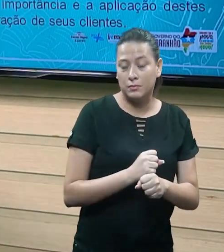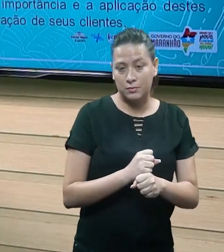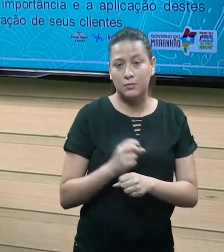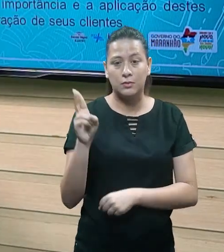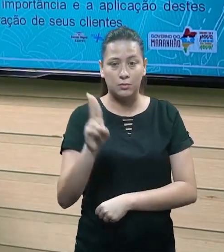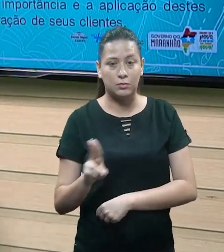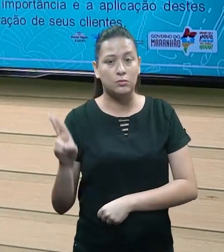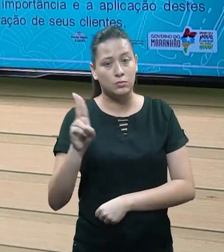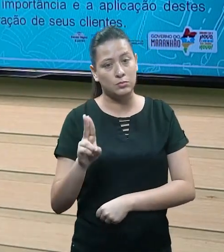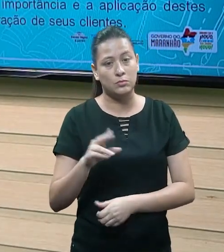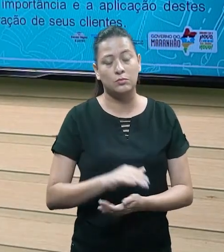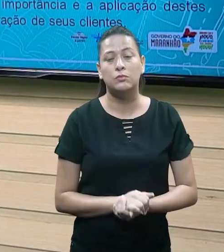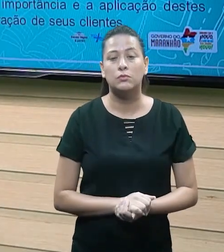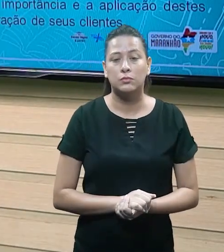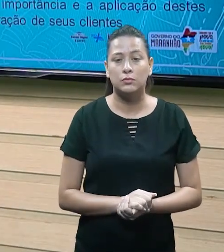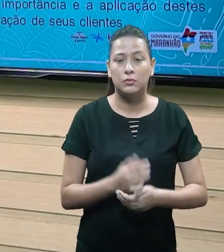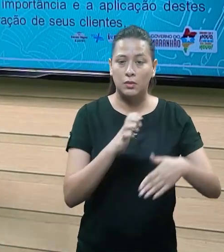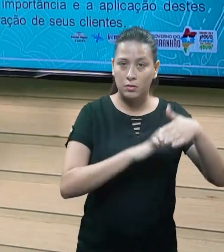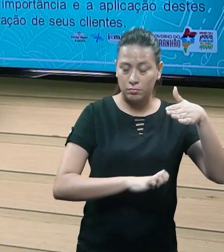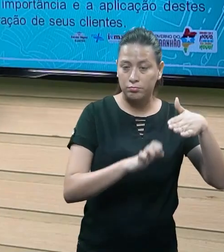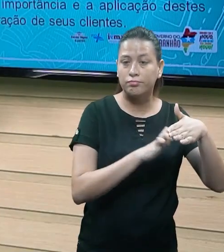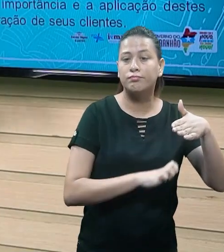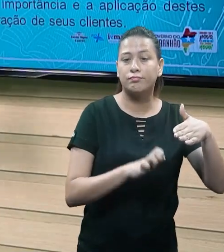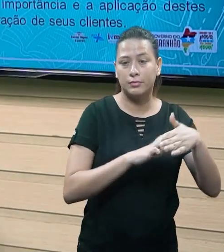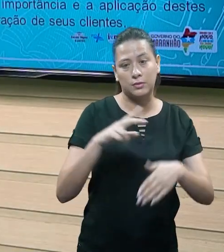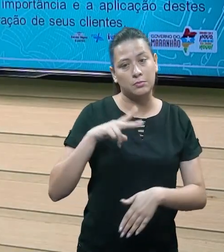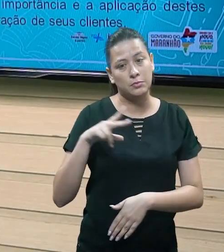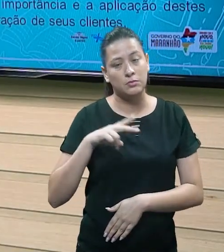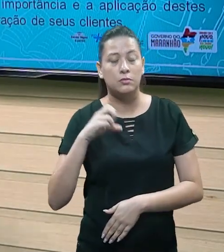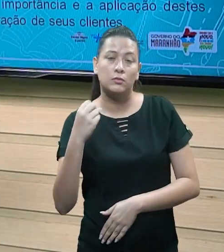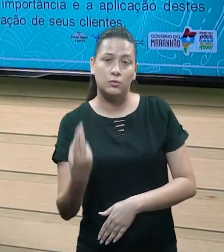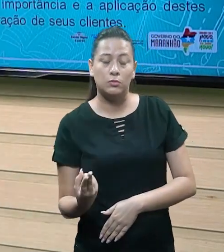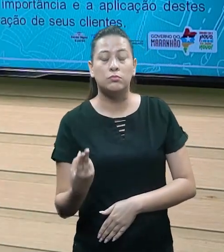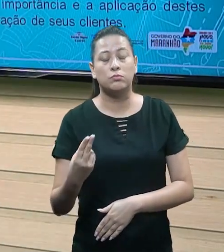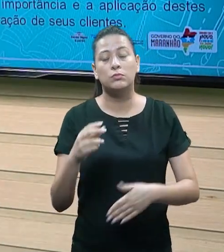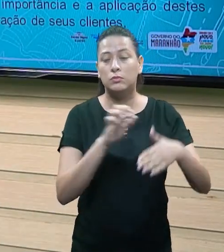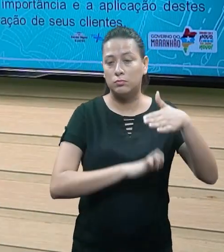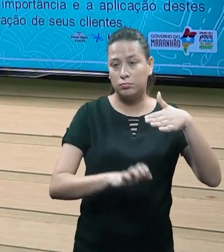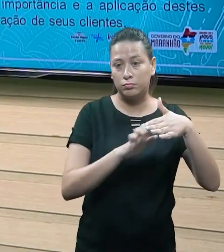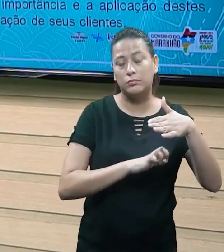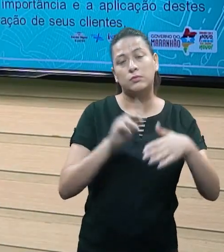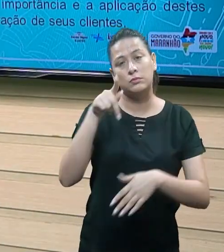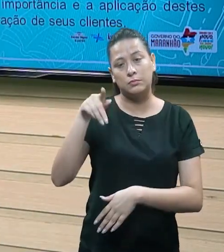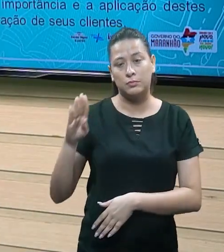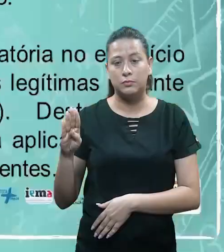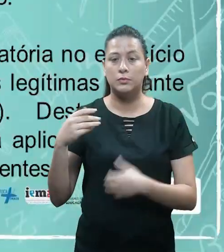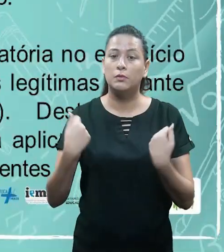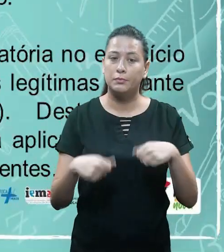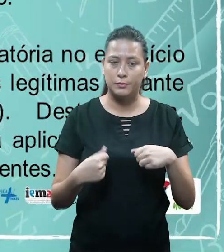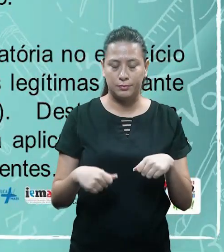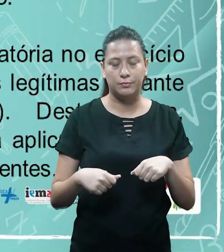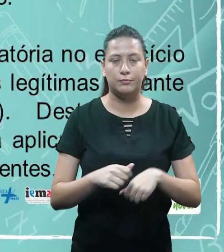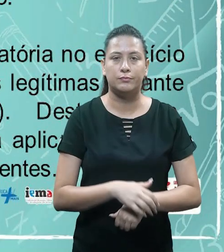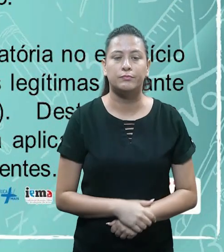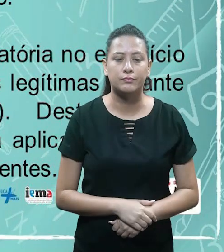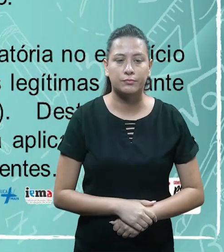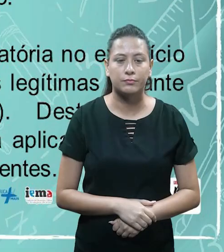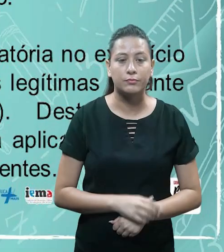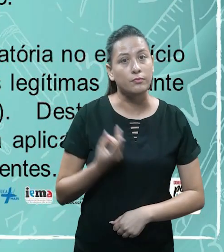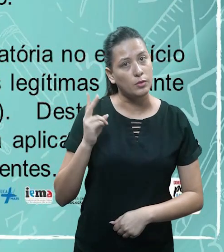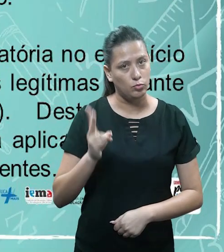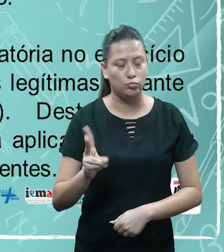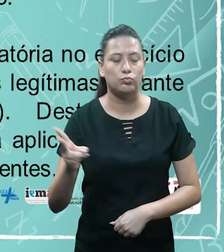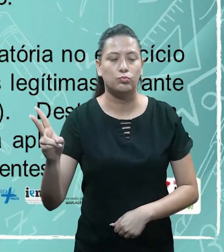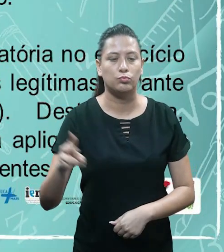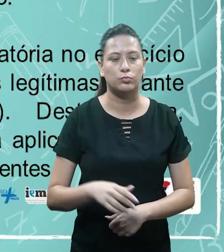quanto na contabilidade aplicada no setor público, certinho? Então eles têm que ser seguidos, certinho? Então dando continuidade, ó,